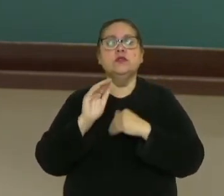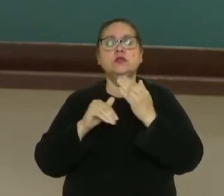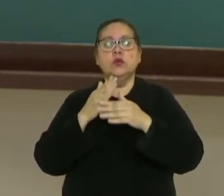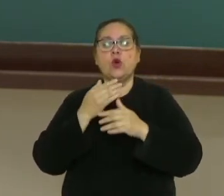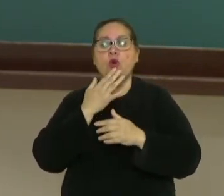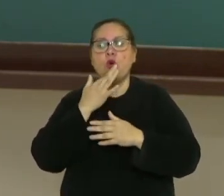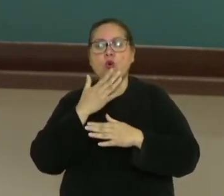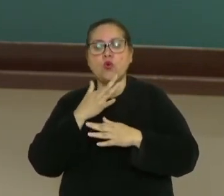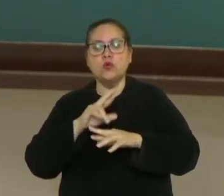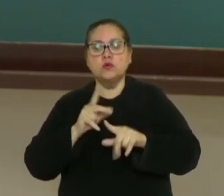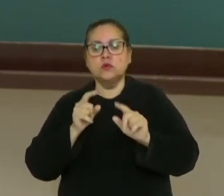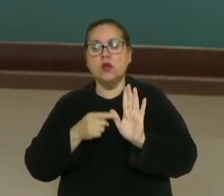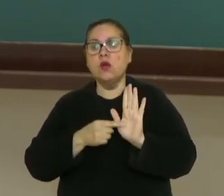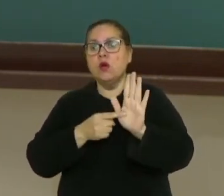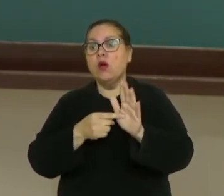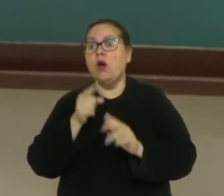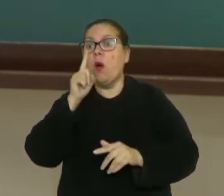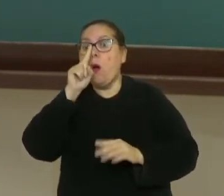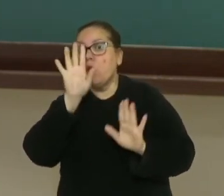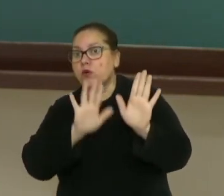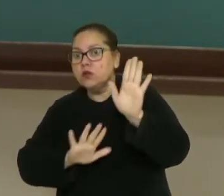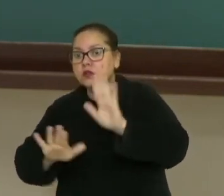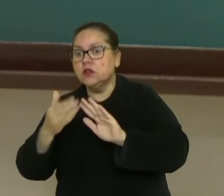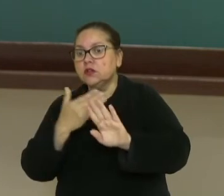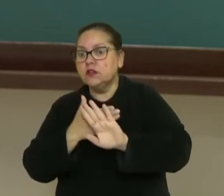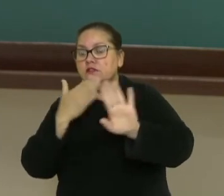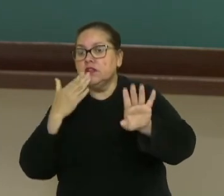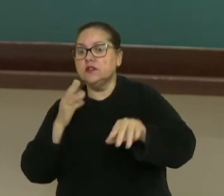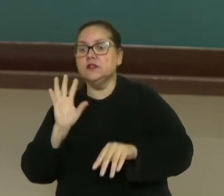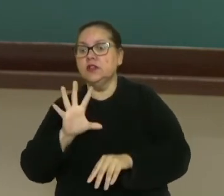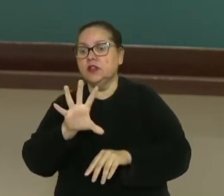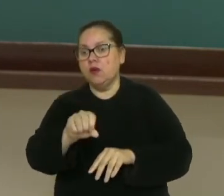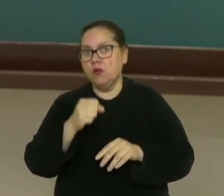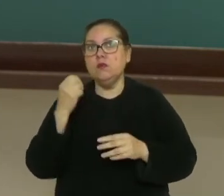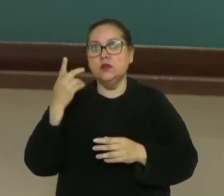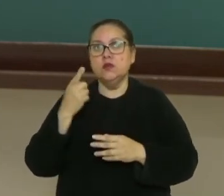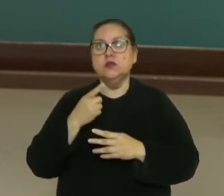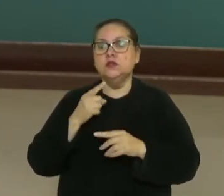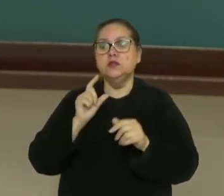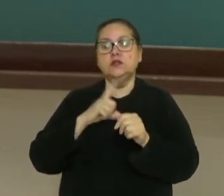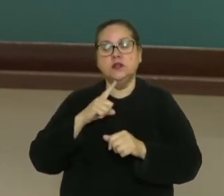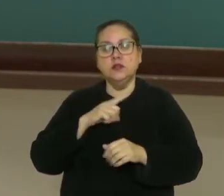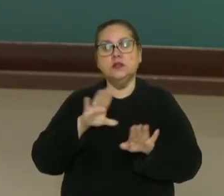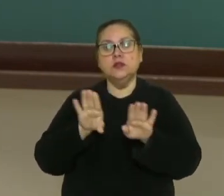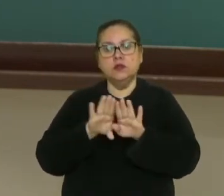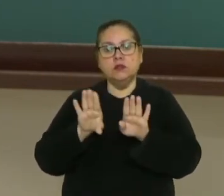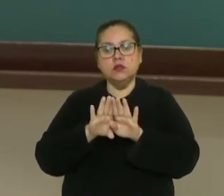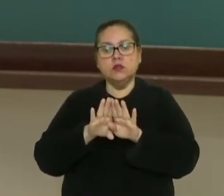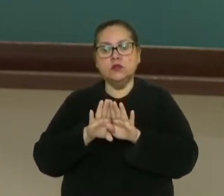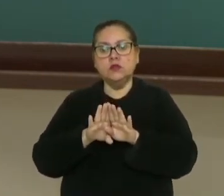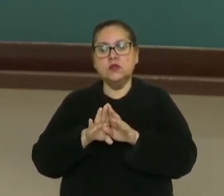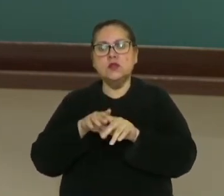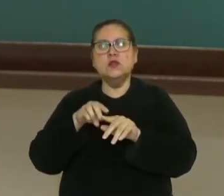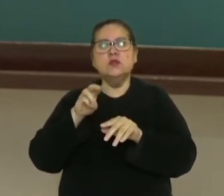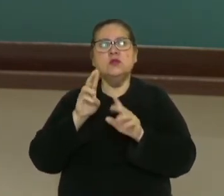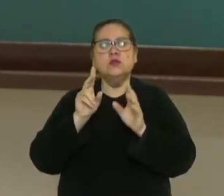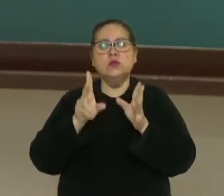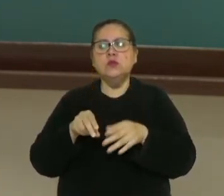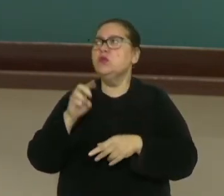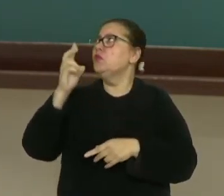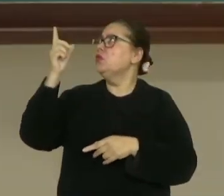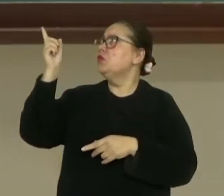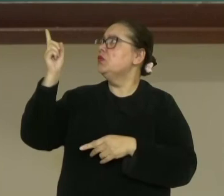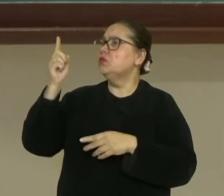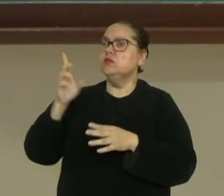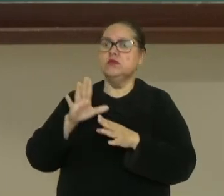coloração de advertência, um comportamento que acaba afastando a sua presa. E temos ali a questão do mimetismo, quando uma espécie,